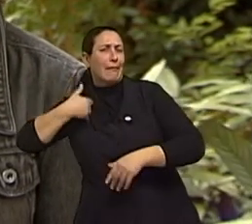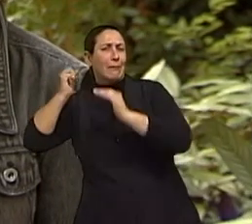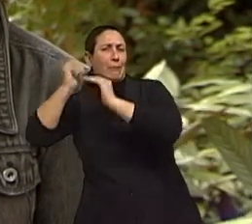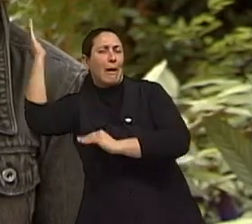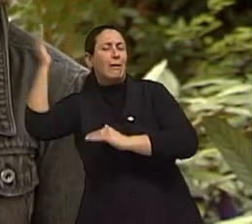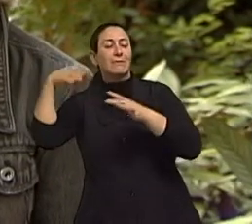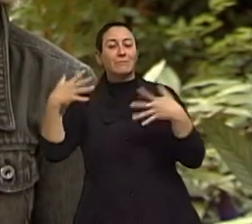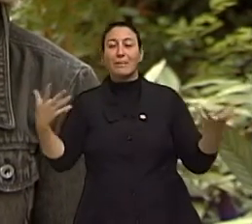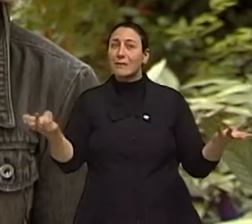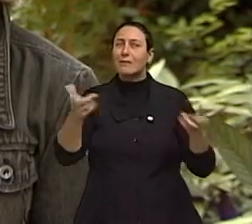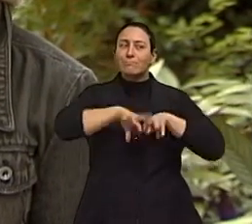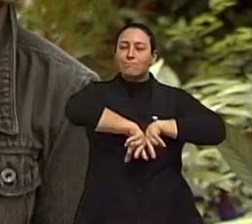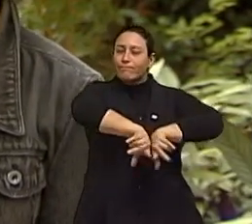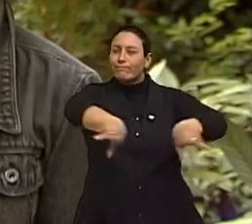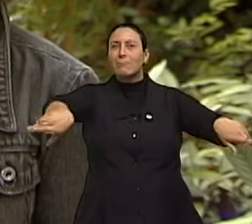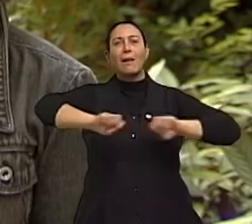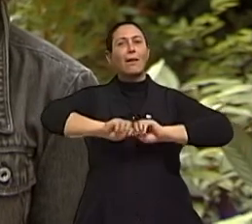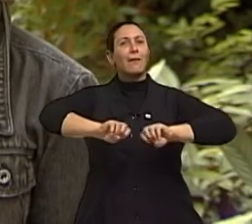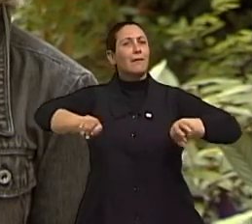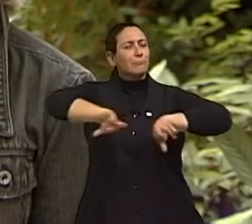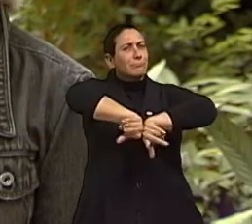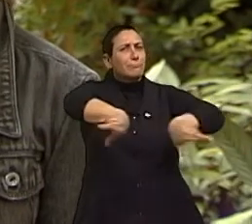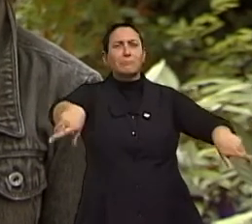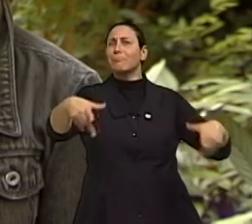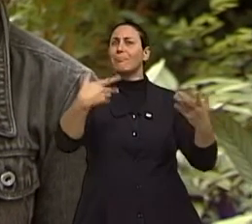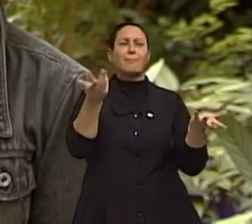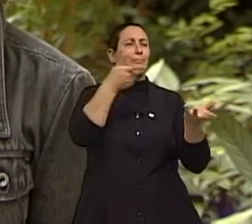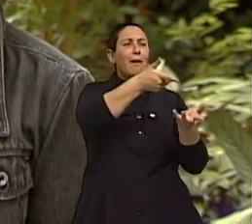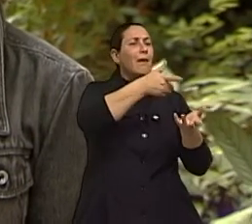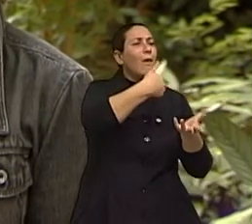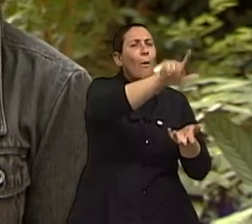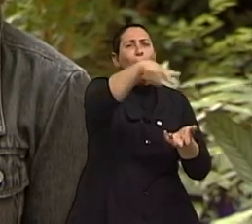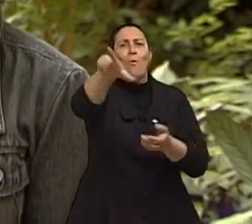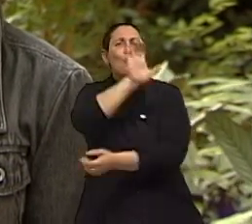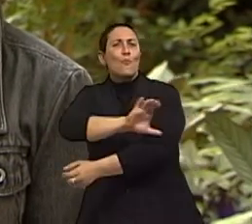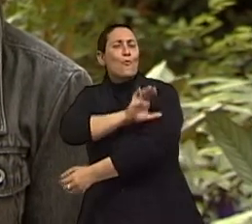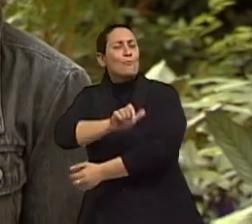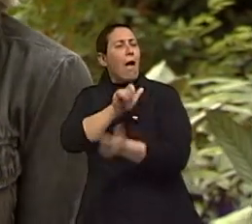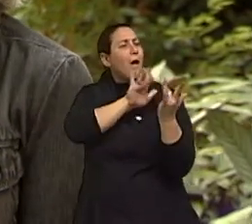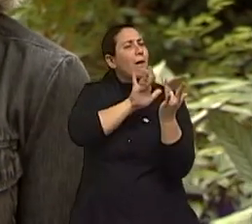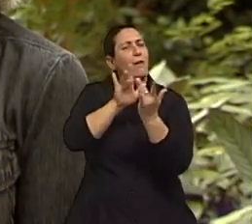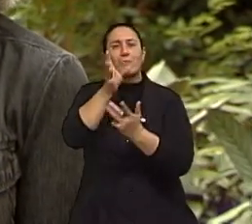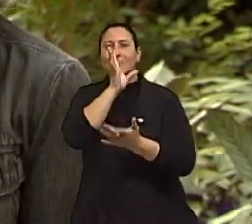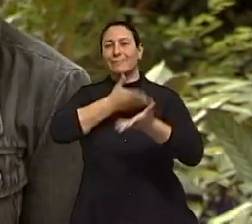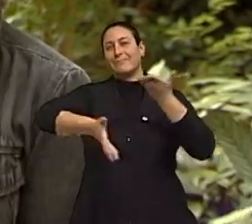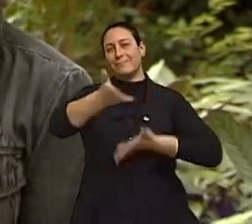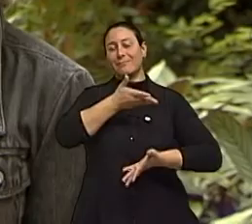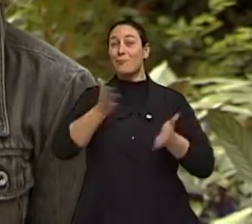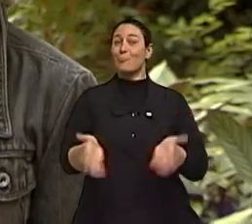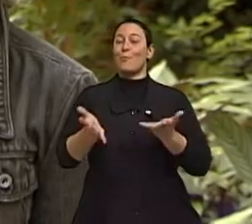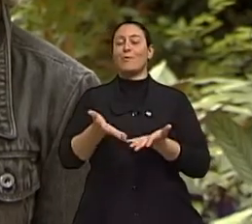todos os campos do saber. E isso é muito bom, porque é uma troca muito gratificante. Isso estimula a gente.